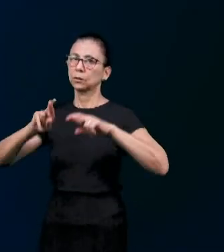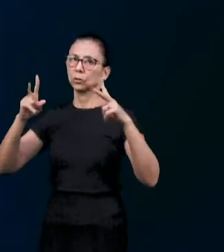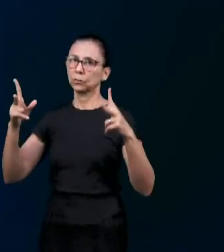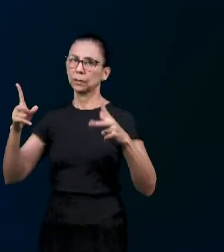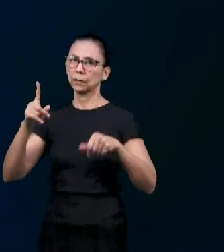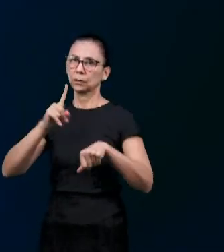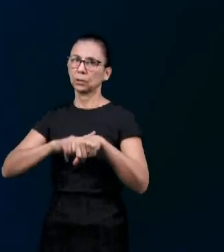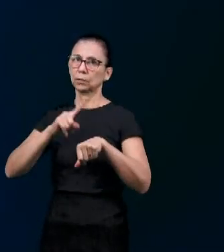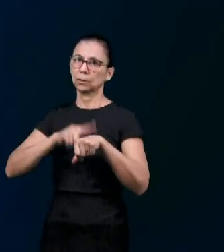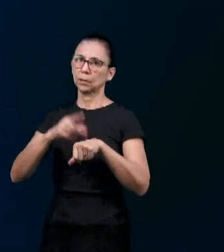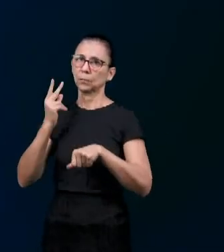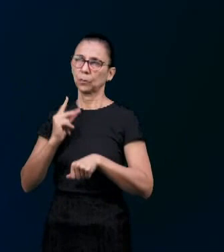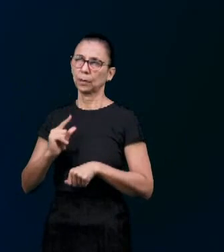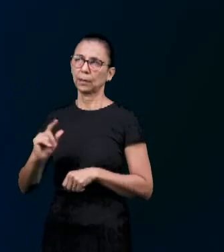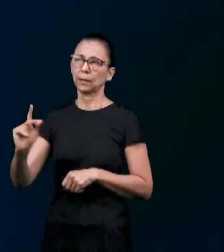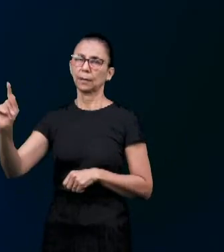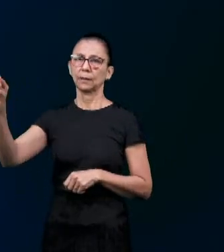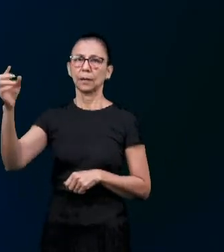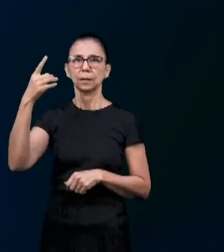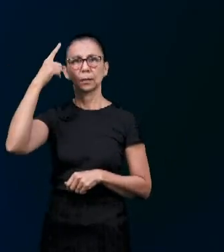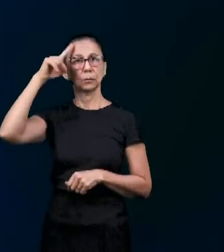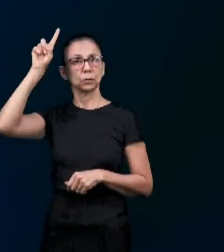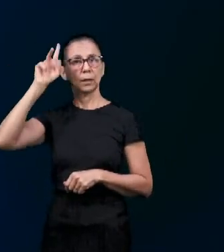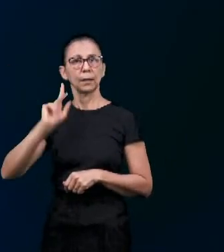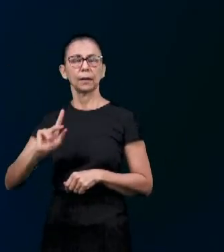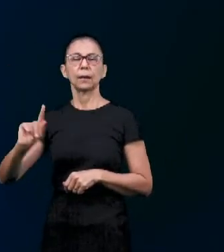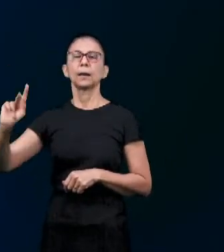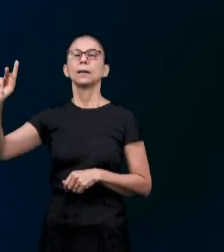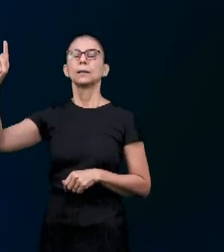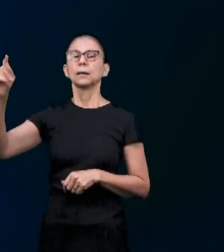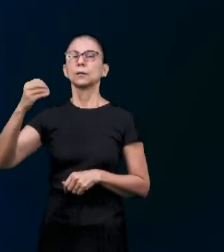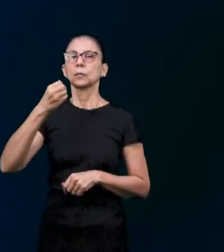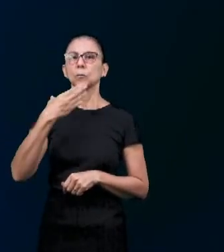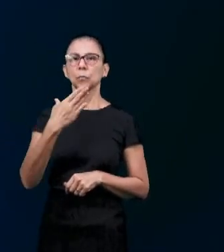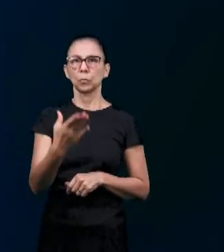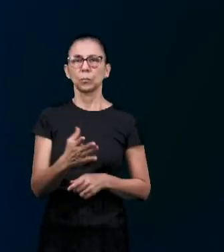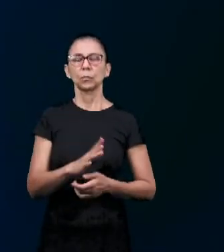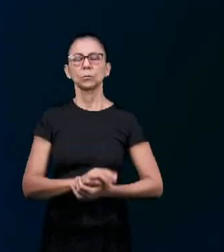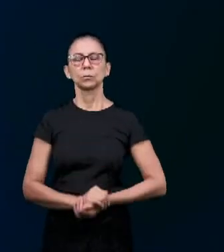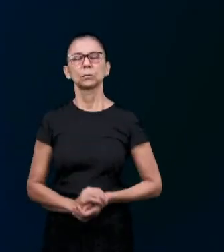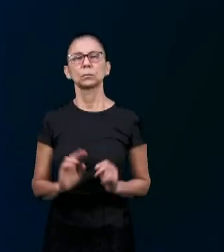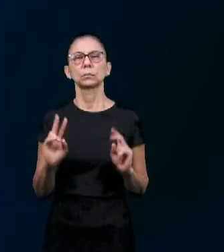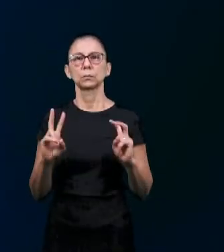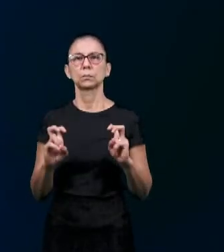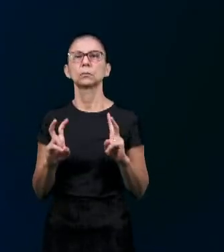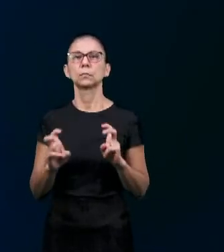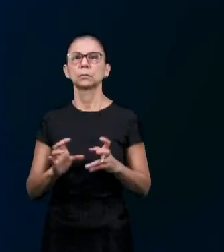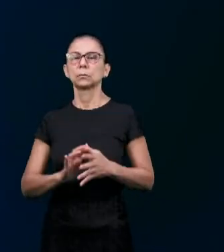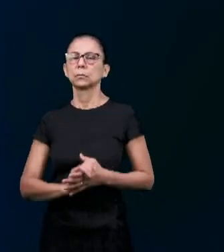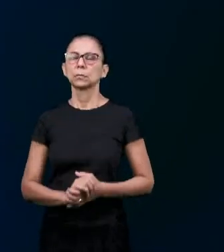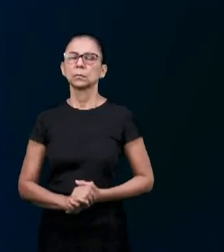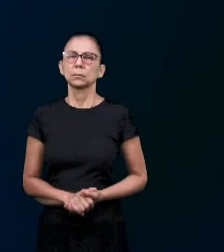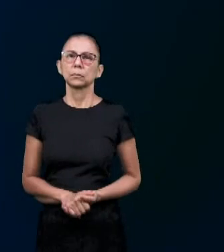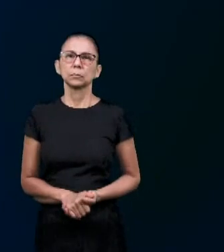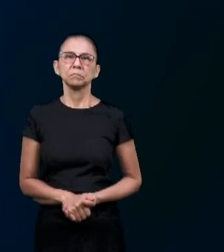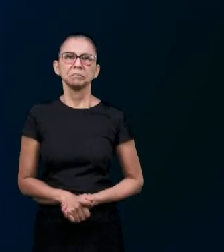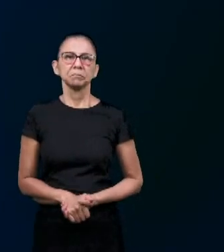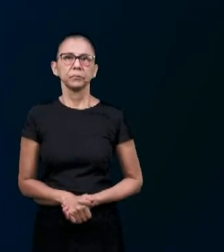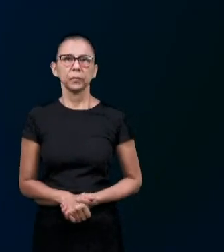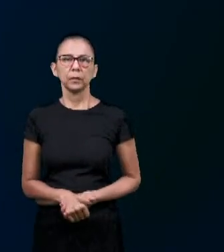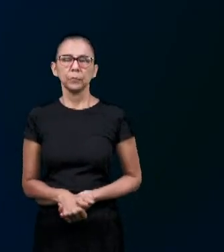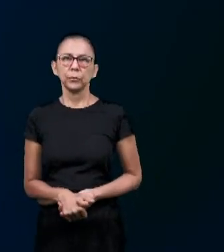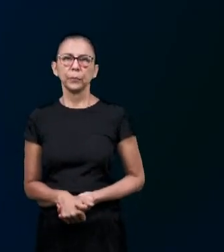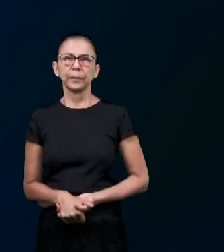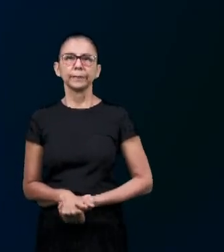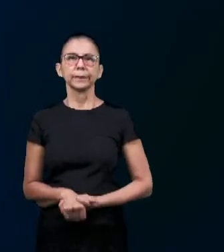É um dia eterno Muito bem colocado Essa expressão Da nossa irmã Letícia Juntamente